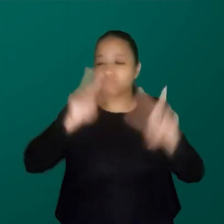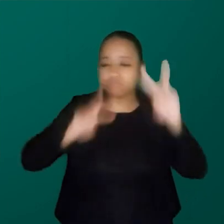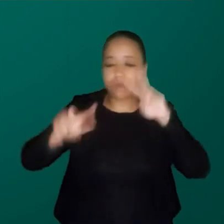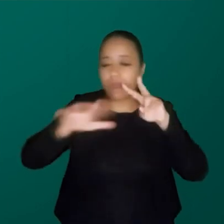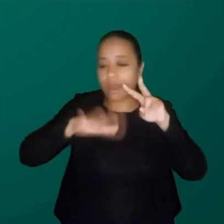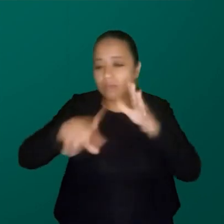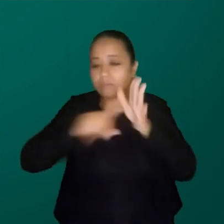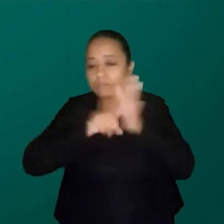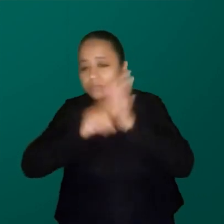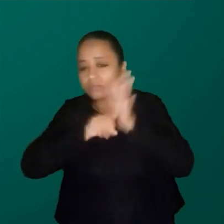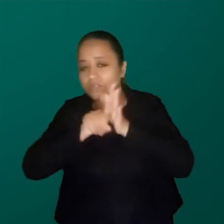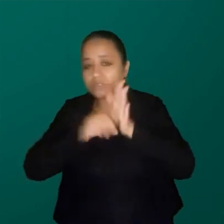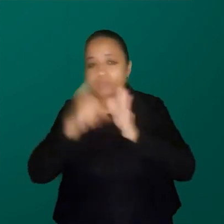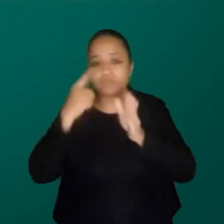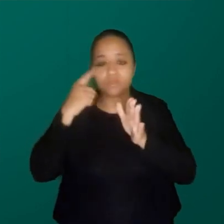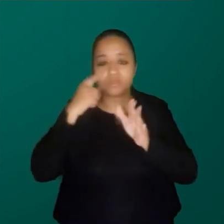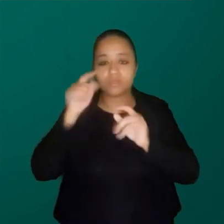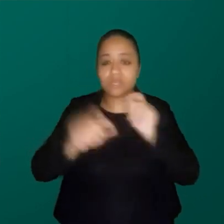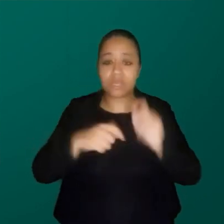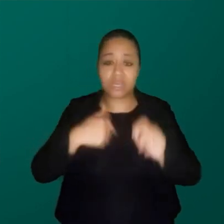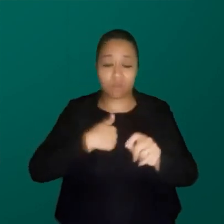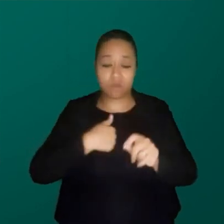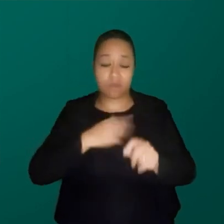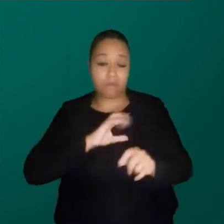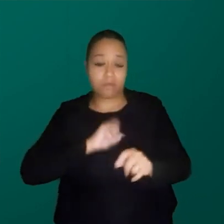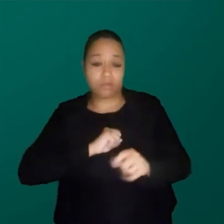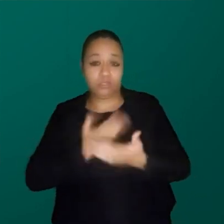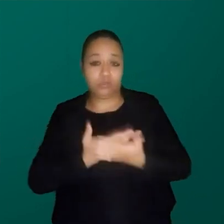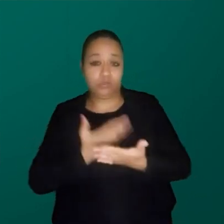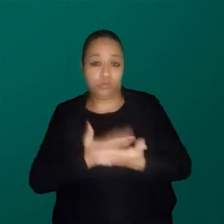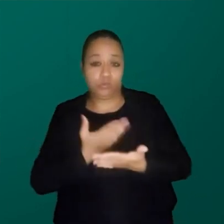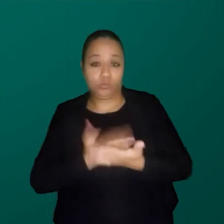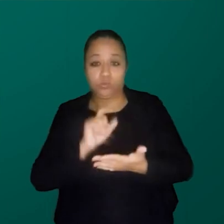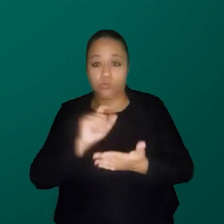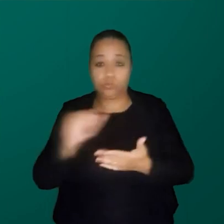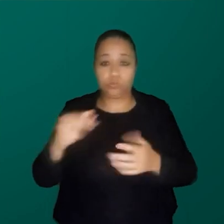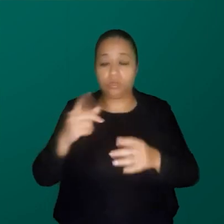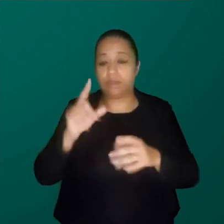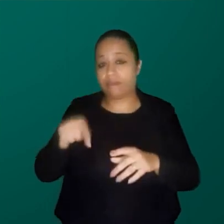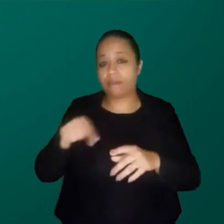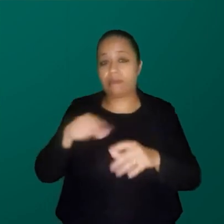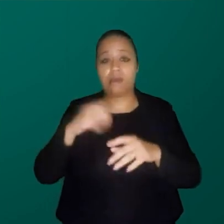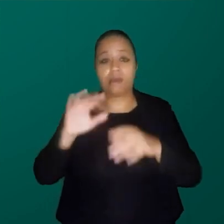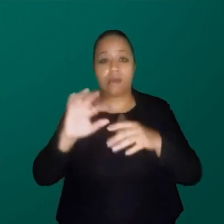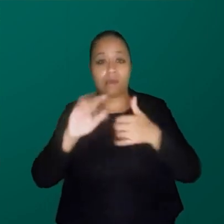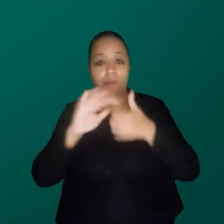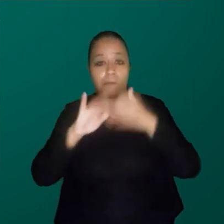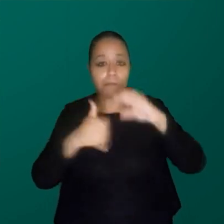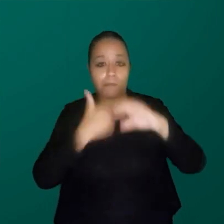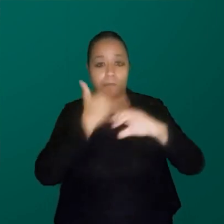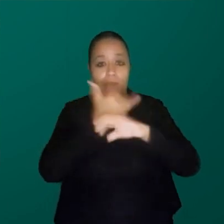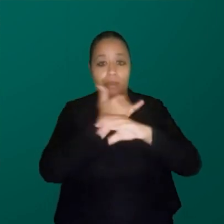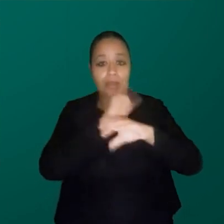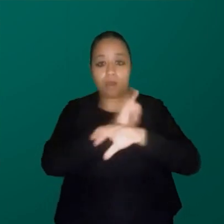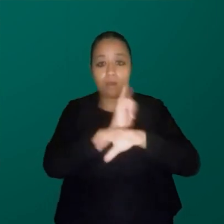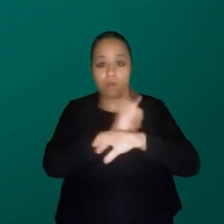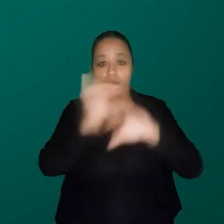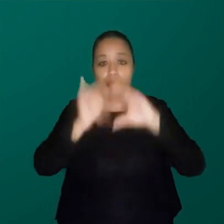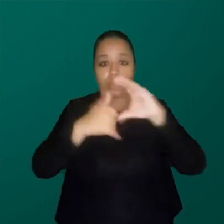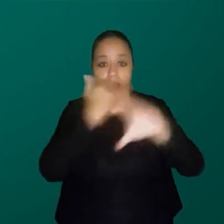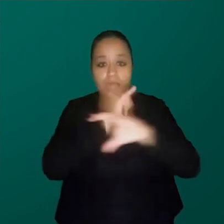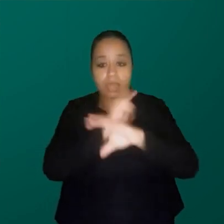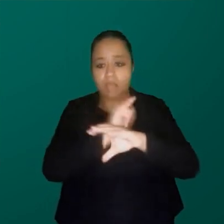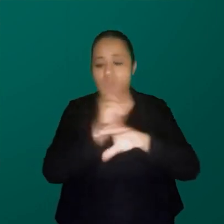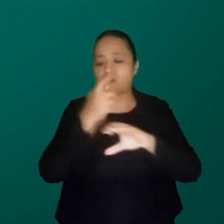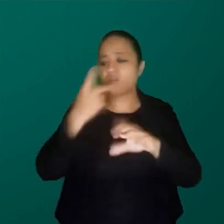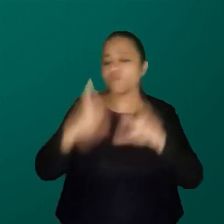foi pegar esse objeto empírico que eu era tão apaixonada por ele, que era um canal de YouTube super popular, que estava ali mexendo com cultura pop,